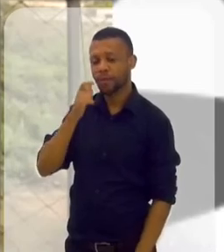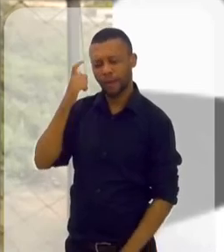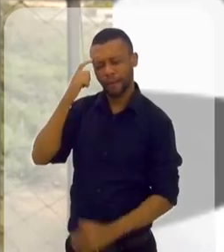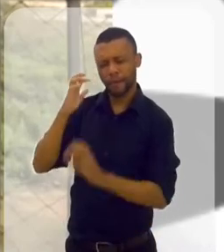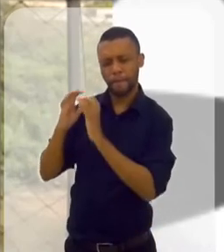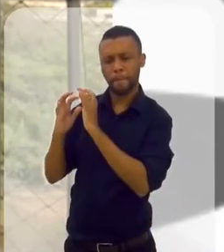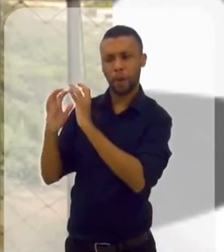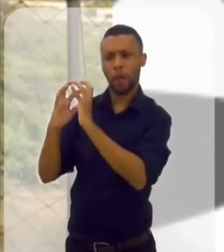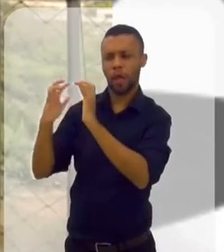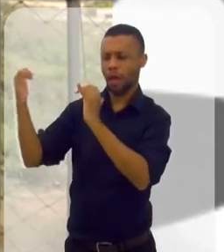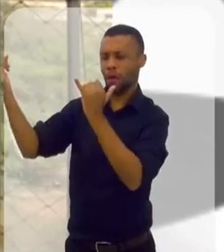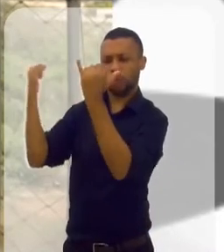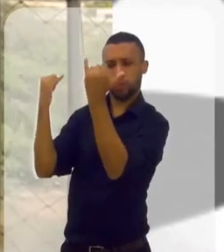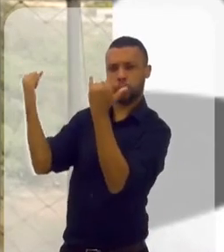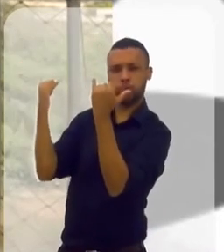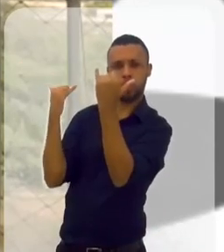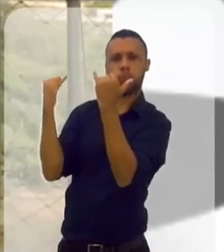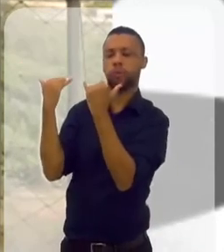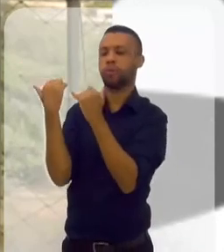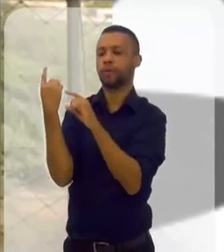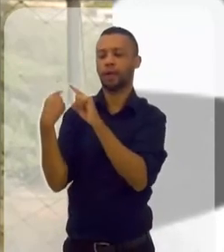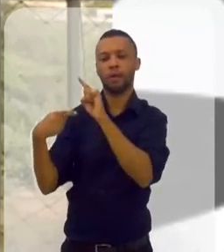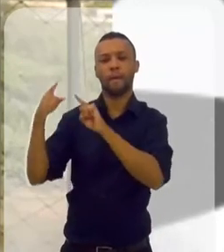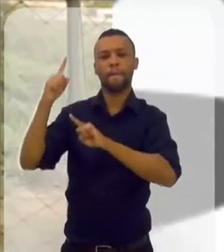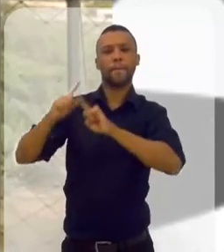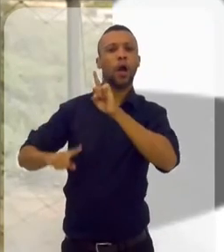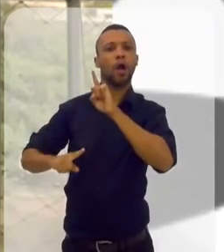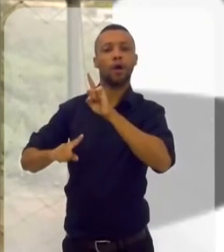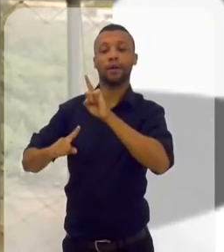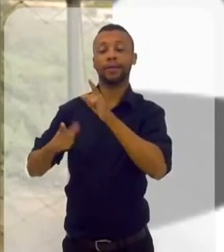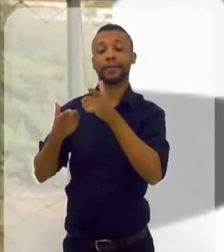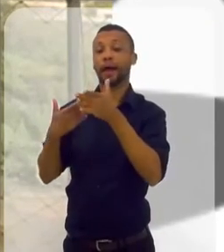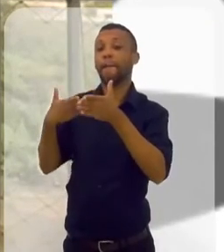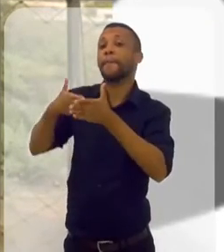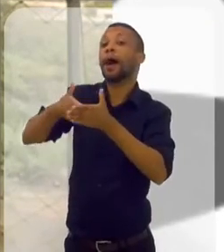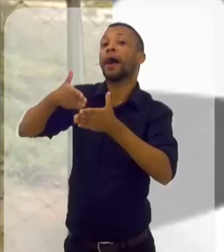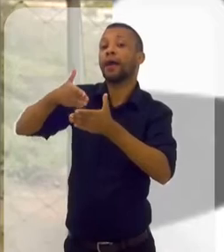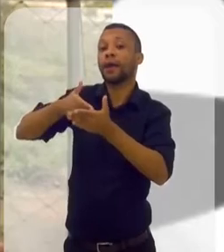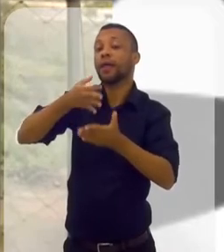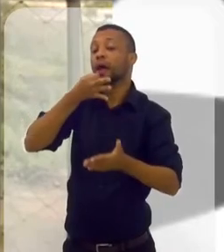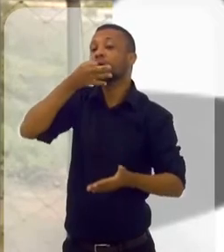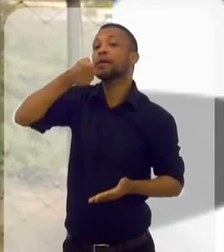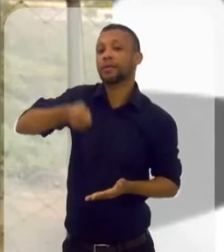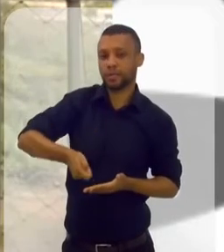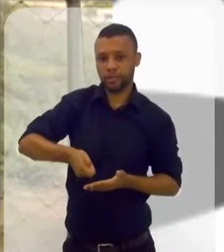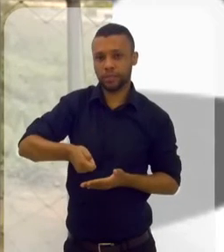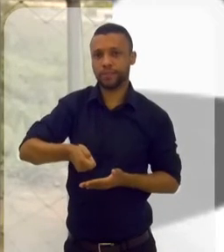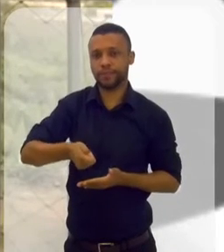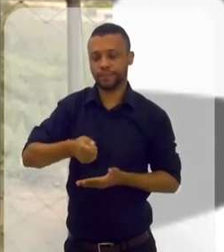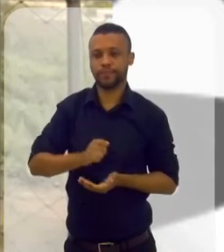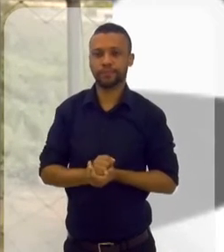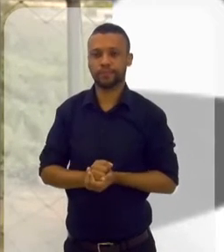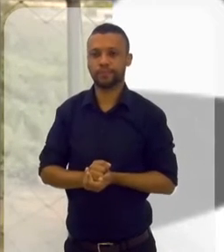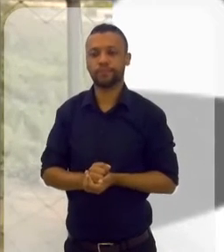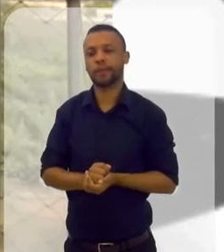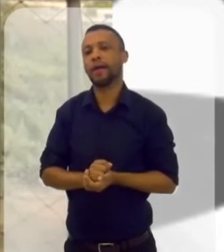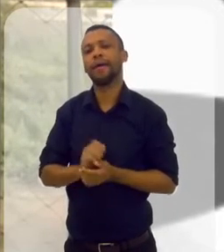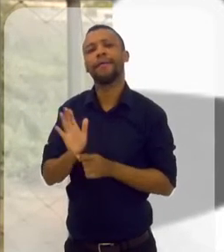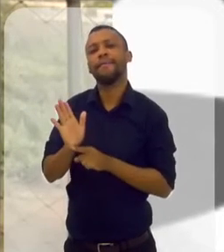informação, você atravessa esse fator crítico também. O que que atravessa esse fator crítico? Além da hipnoterapia.